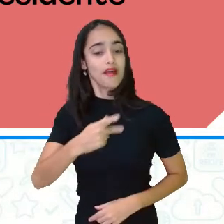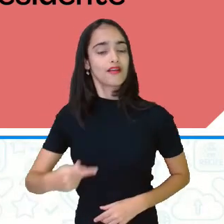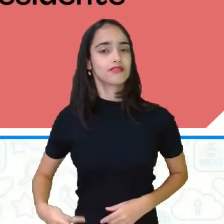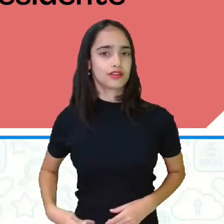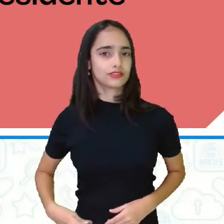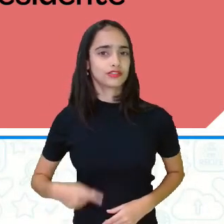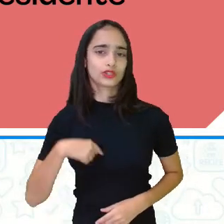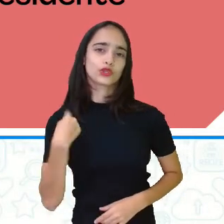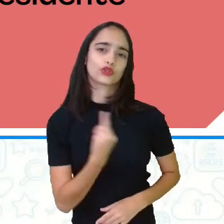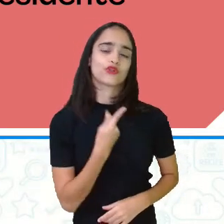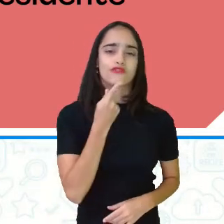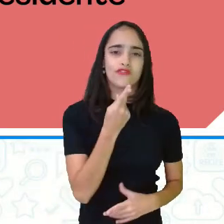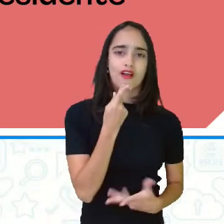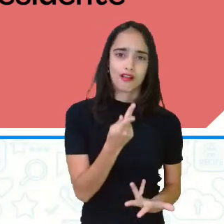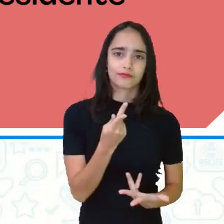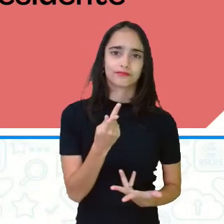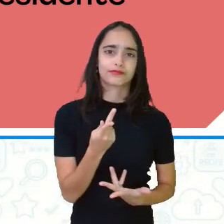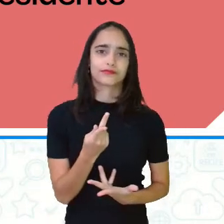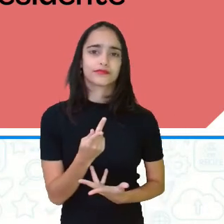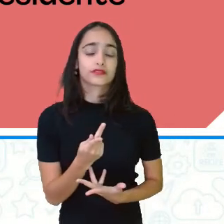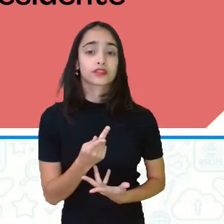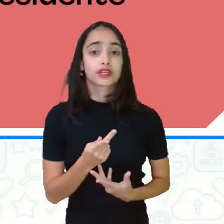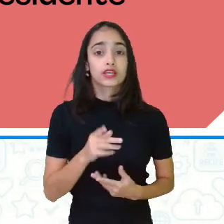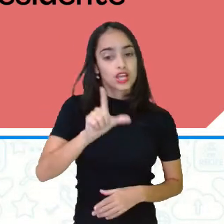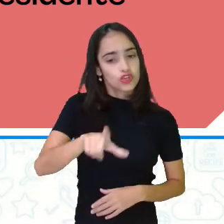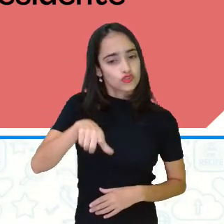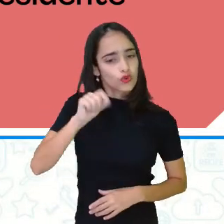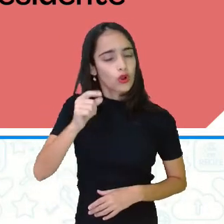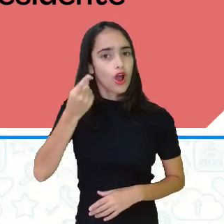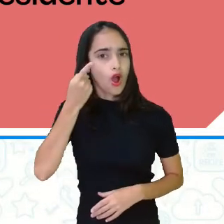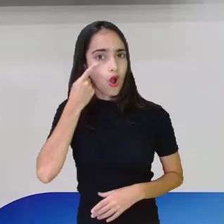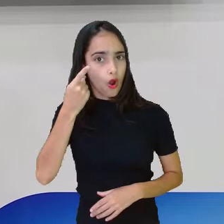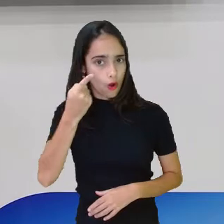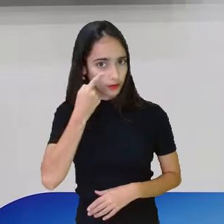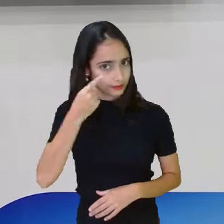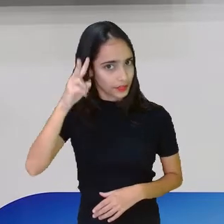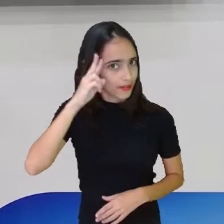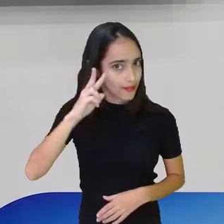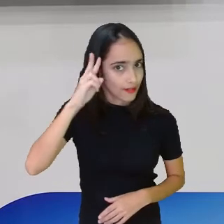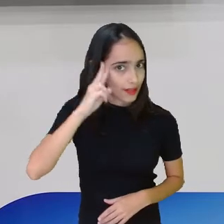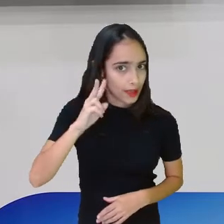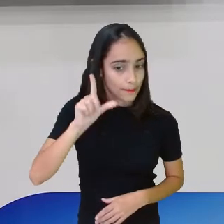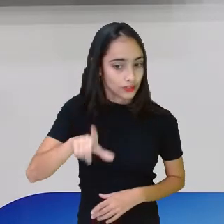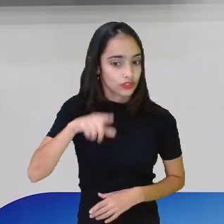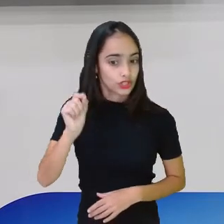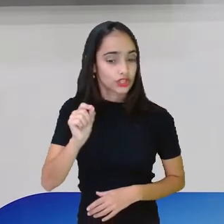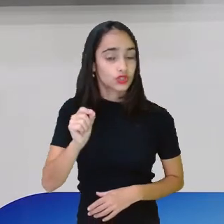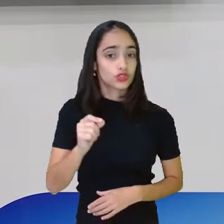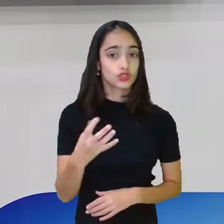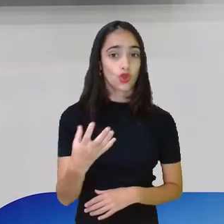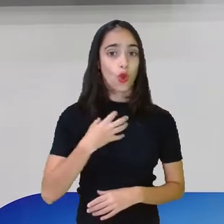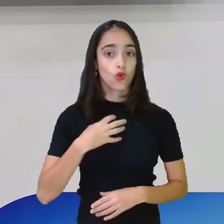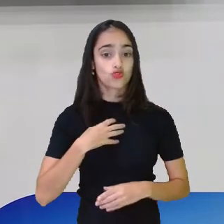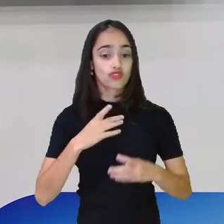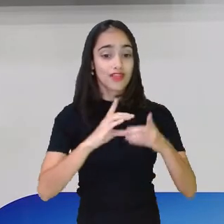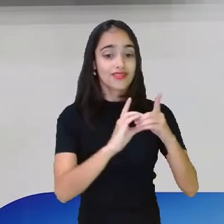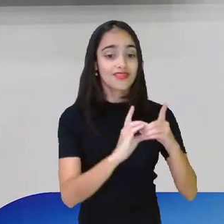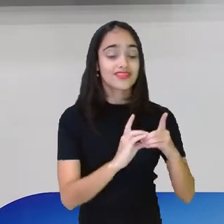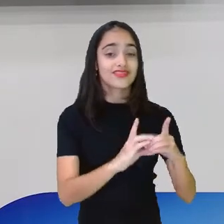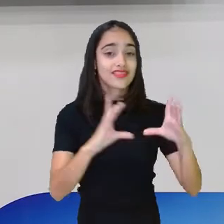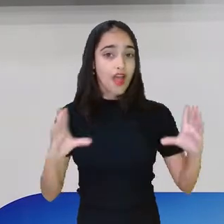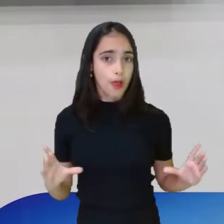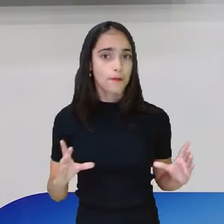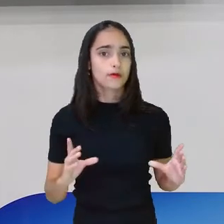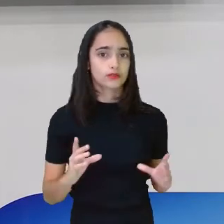que a gente fala. E ele é eleito, lembra, ele é eleito de uma forma democrática no país, que é aí que a gente vai falar